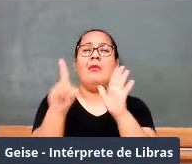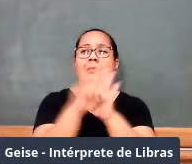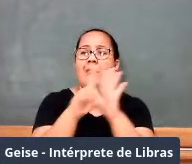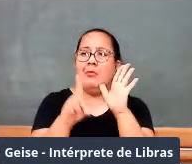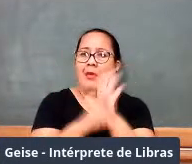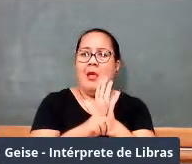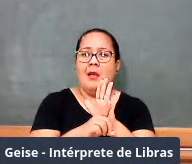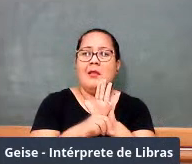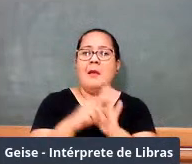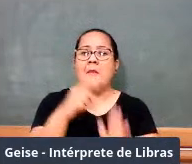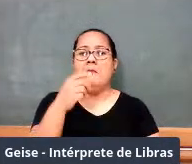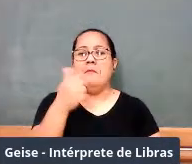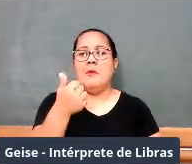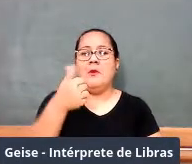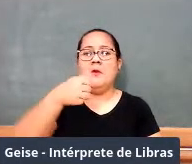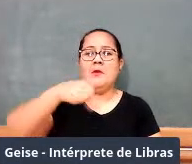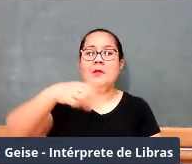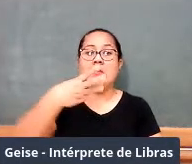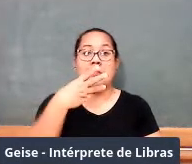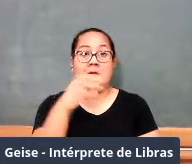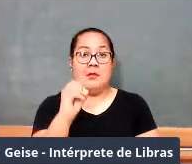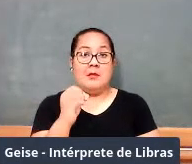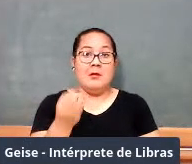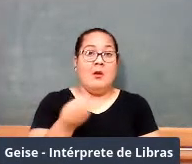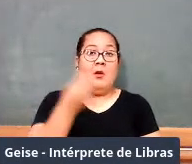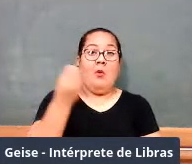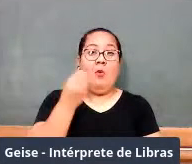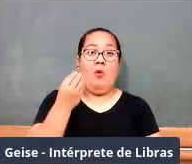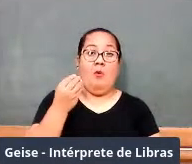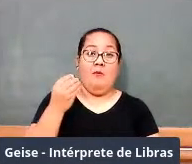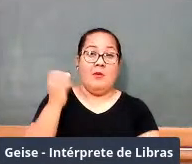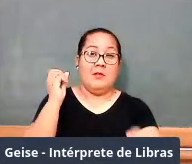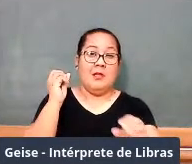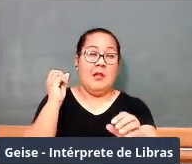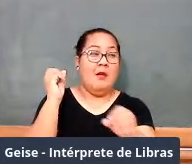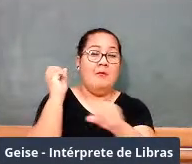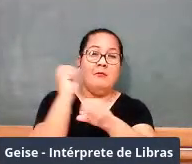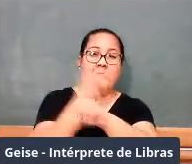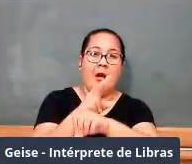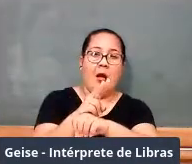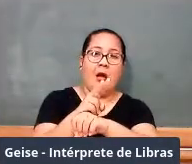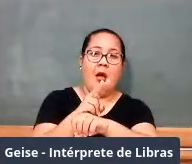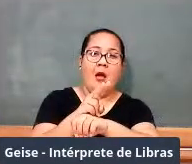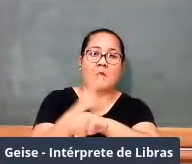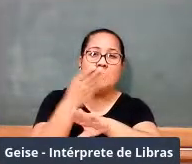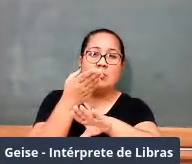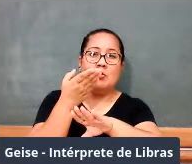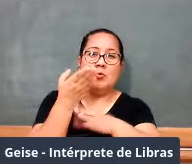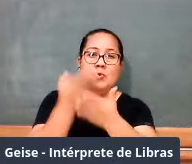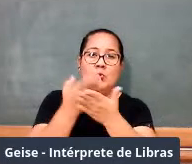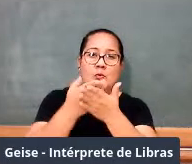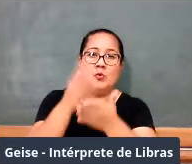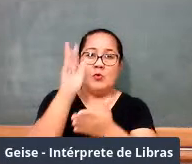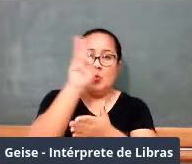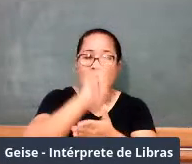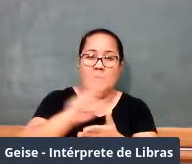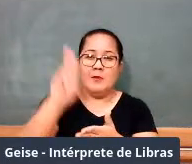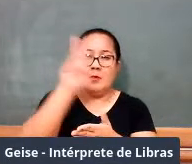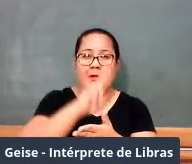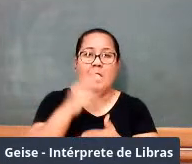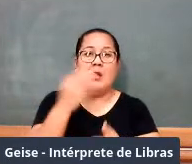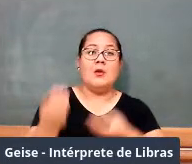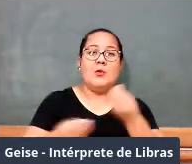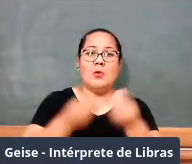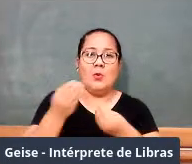entrar no curso superior, não era preciso fazer cursos regulares antes, como a gente precisa hoje, fazer o